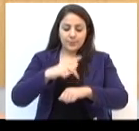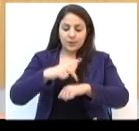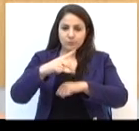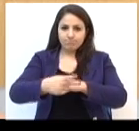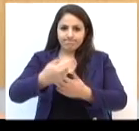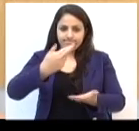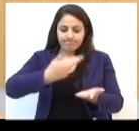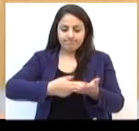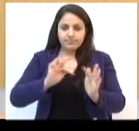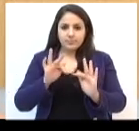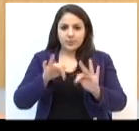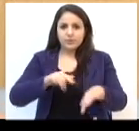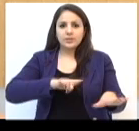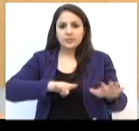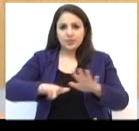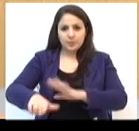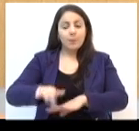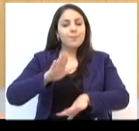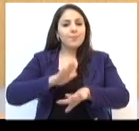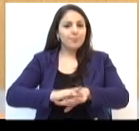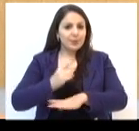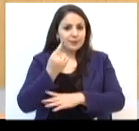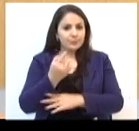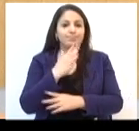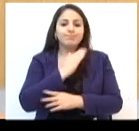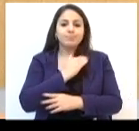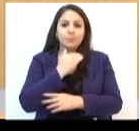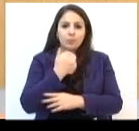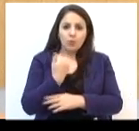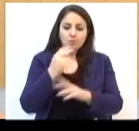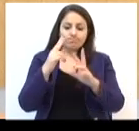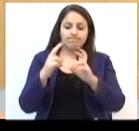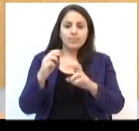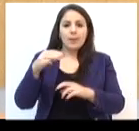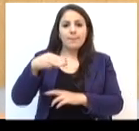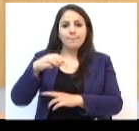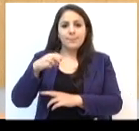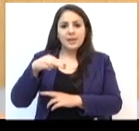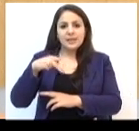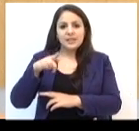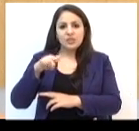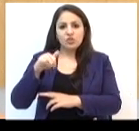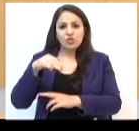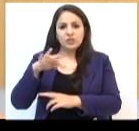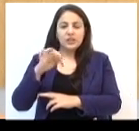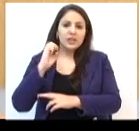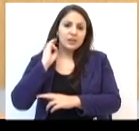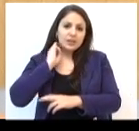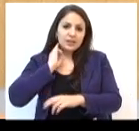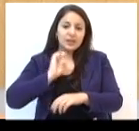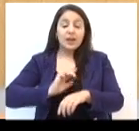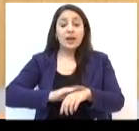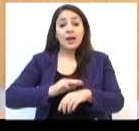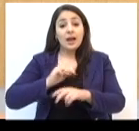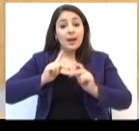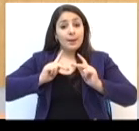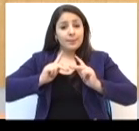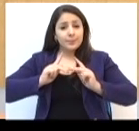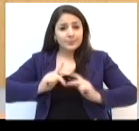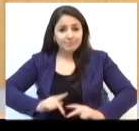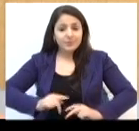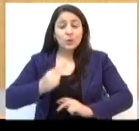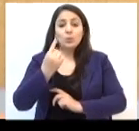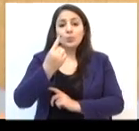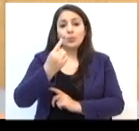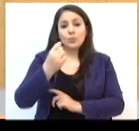Passo Fundo registrou no final de semana mais uma morte por meningite. A vítima tinha um ano e oito